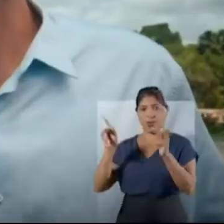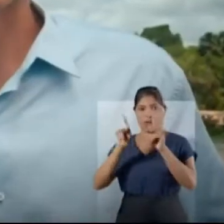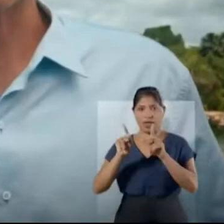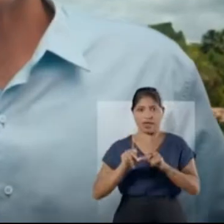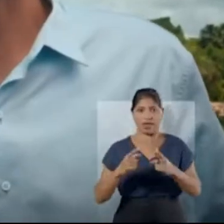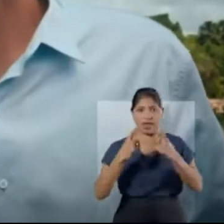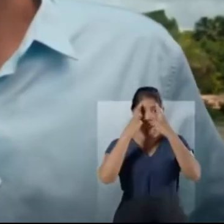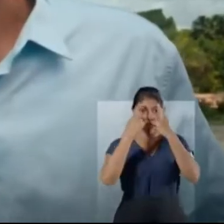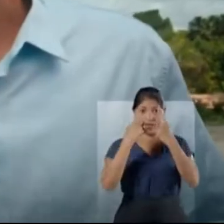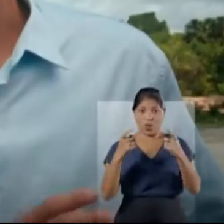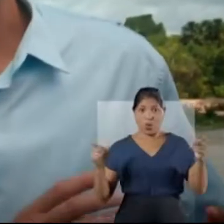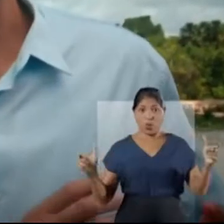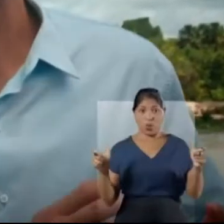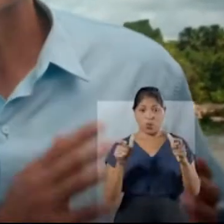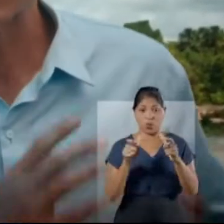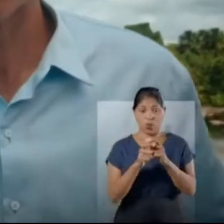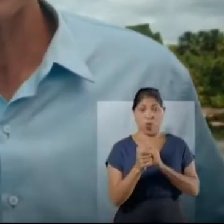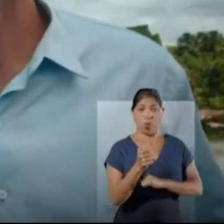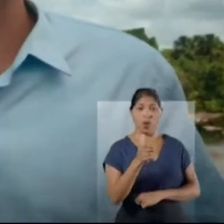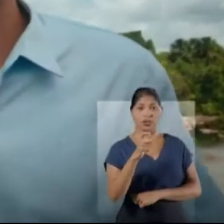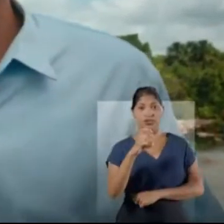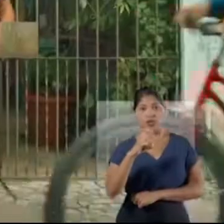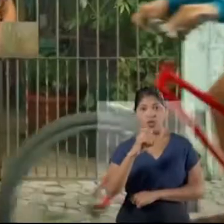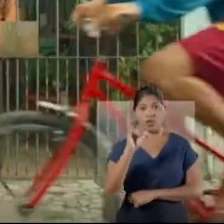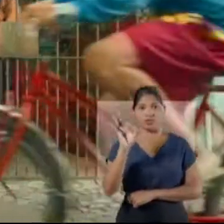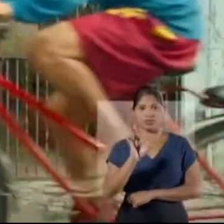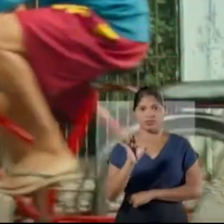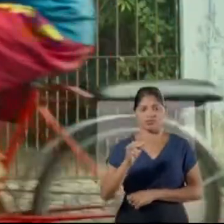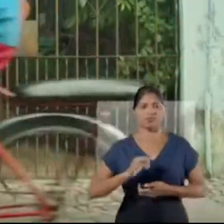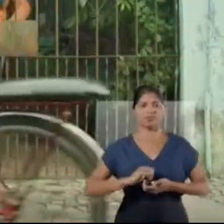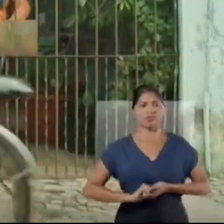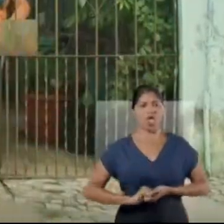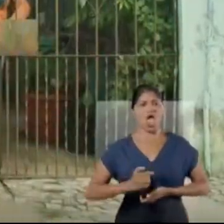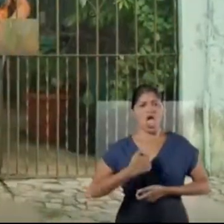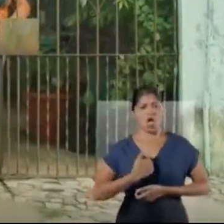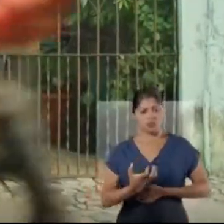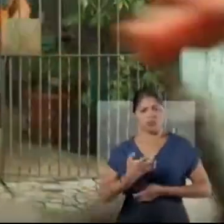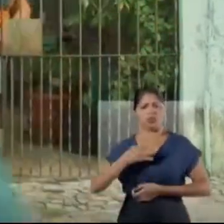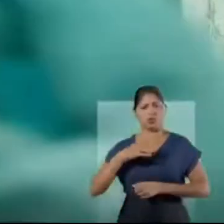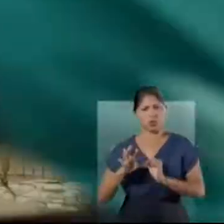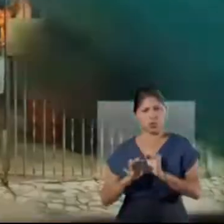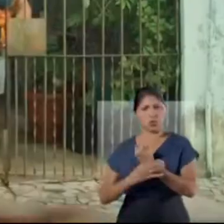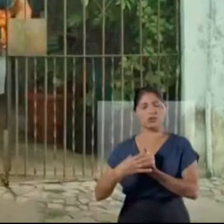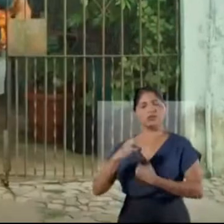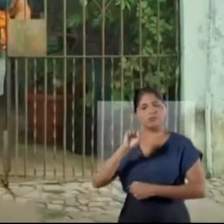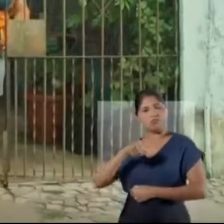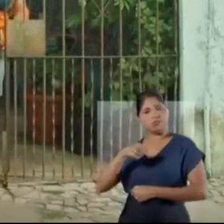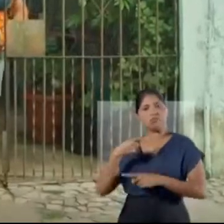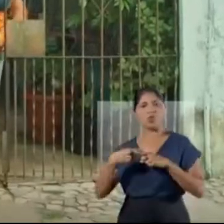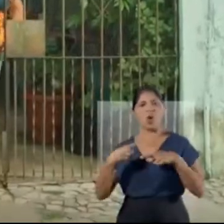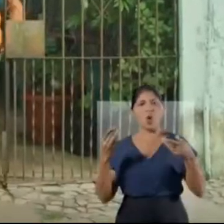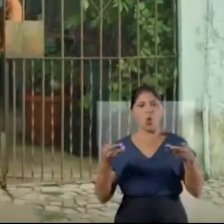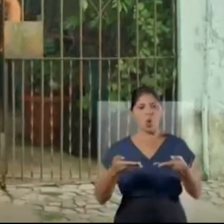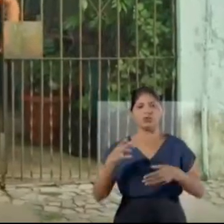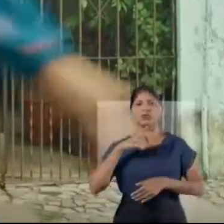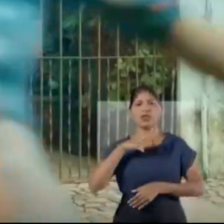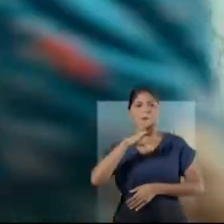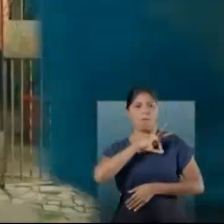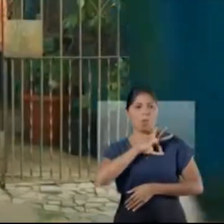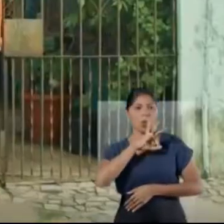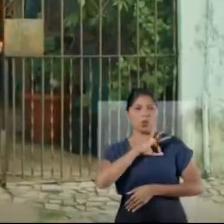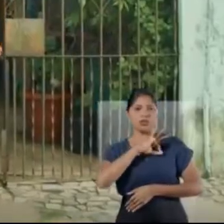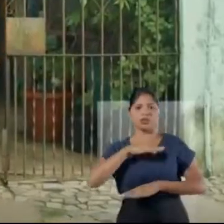Reduzimos a violência em quase 50%. Me sinto mais segura porque hoje a gente tem